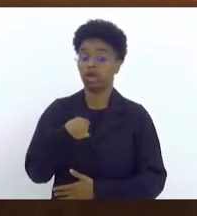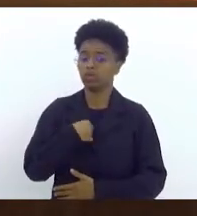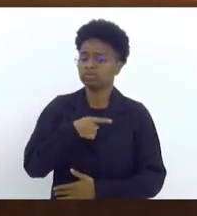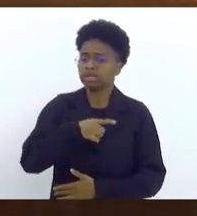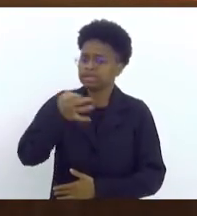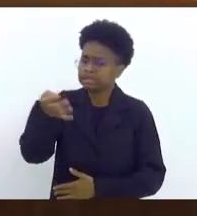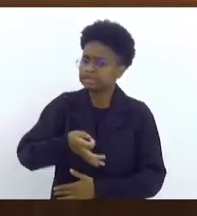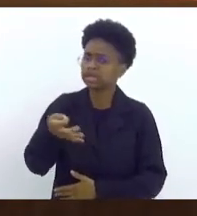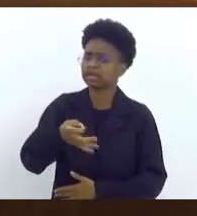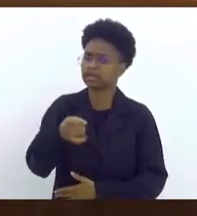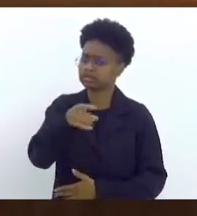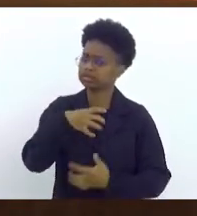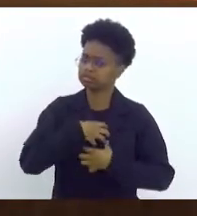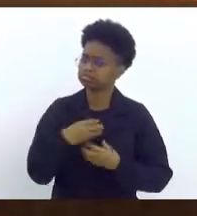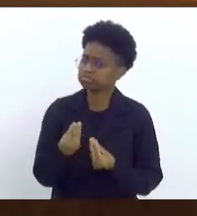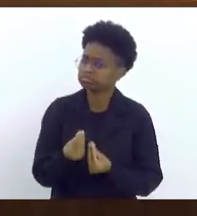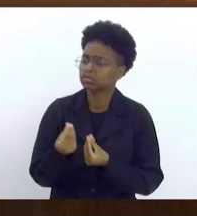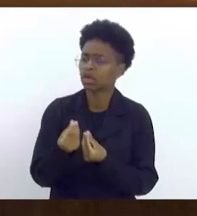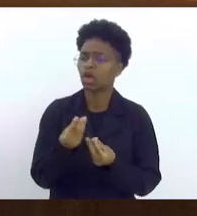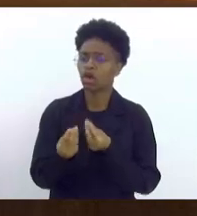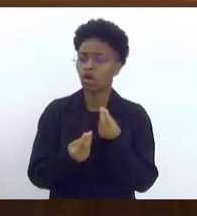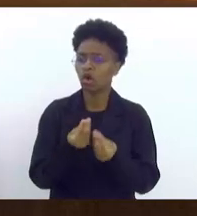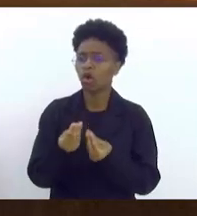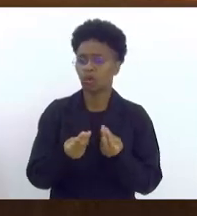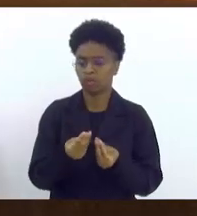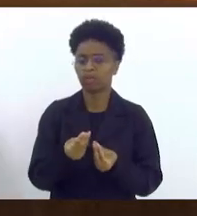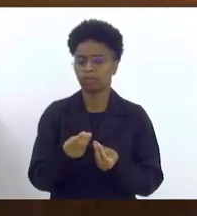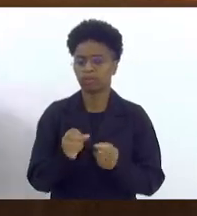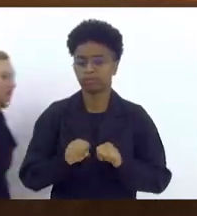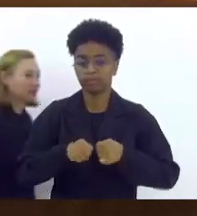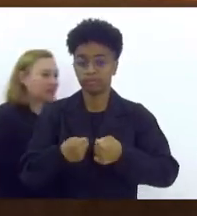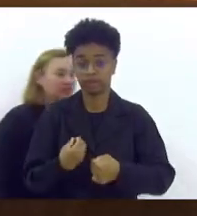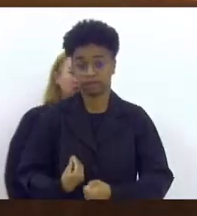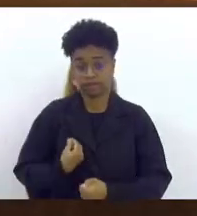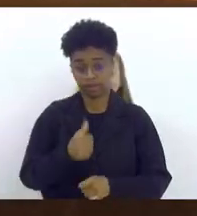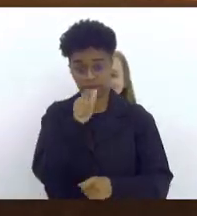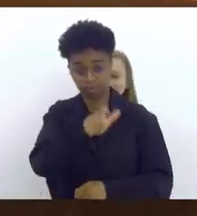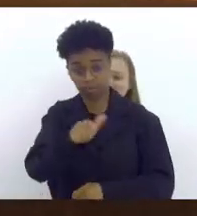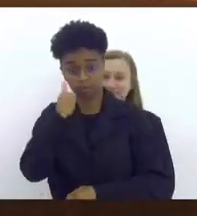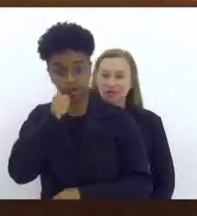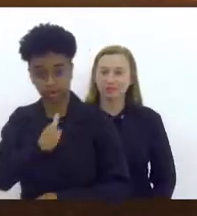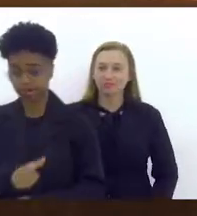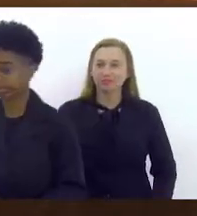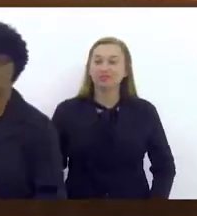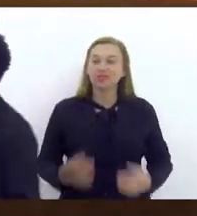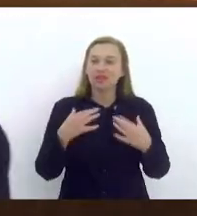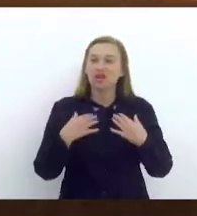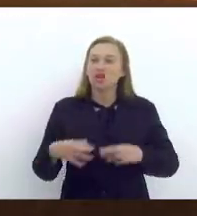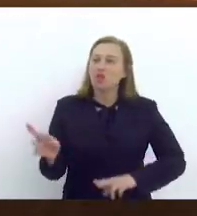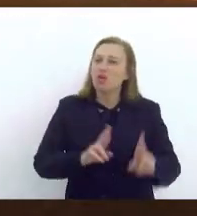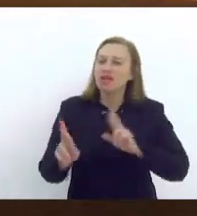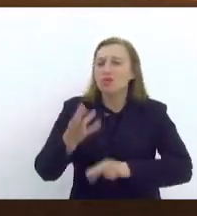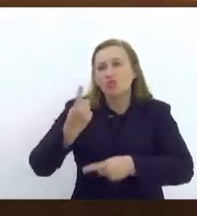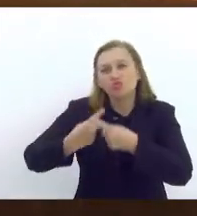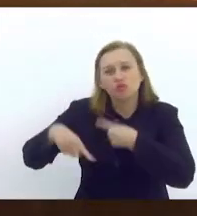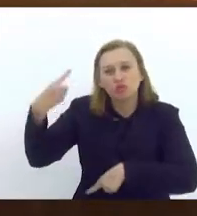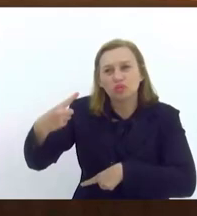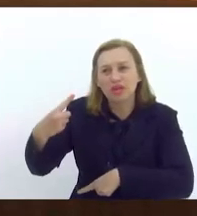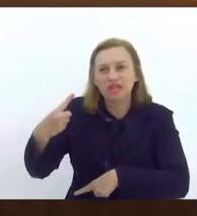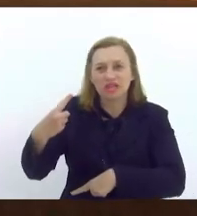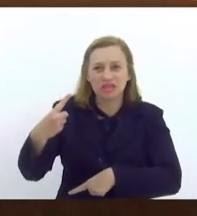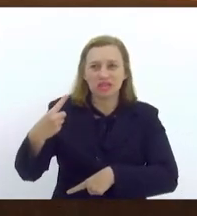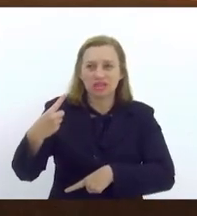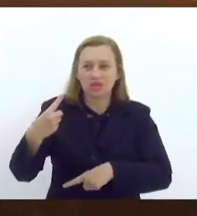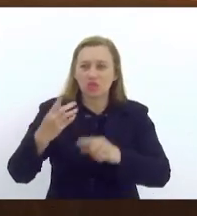certeza da sua sensibilidade com relação à defesa da vida das nossas mulheres, com relação à superação desses